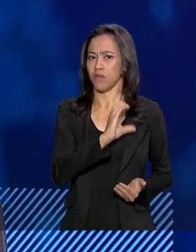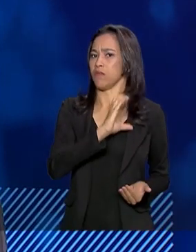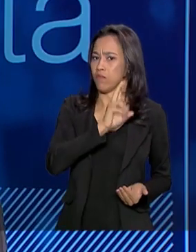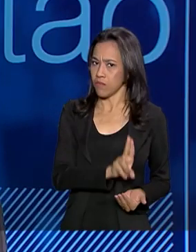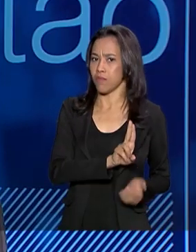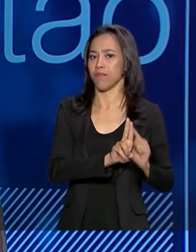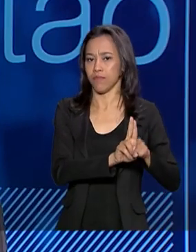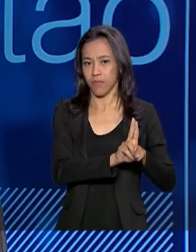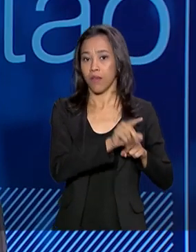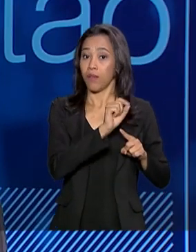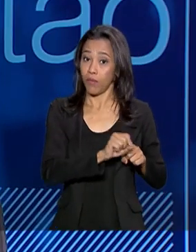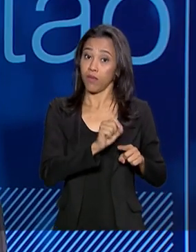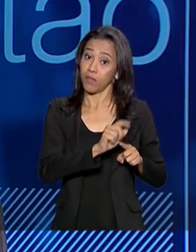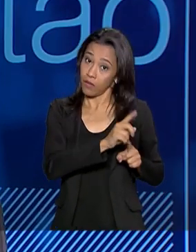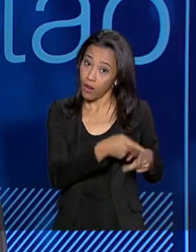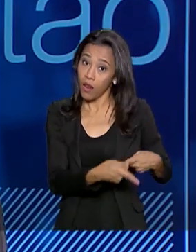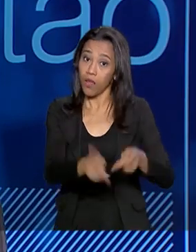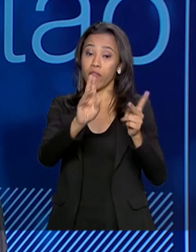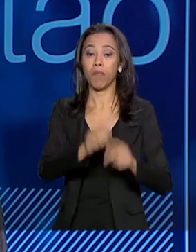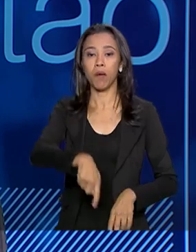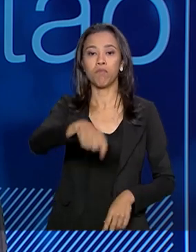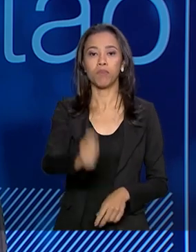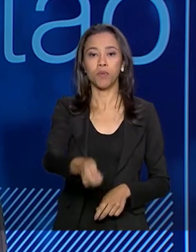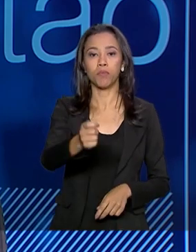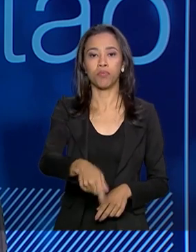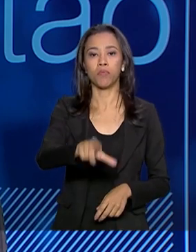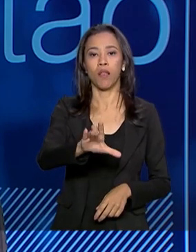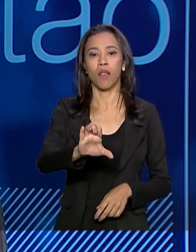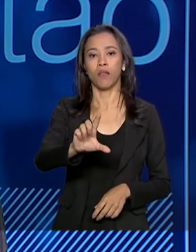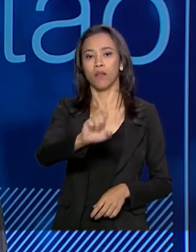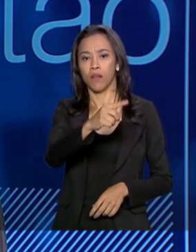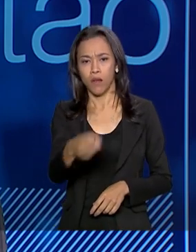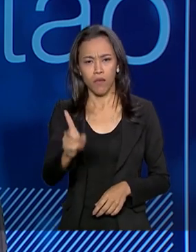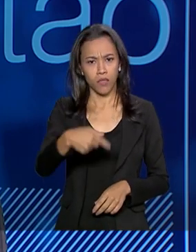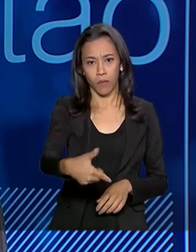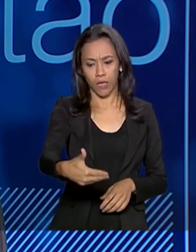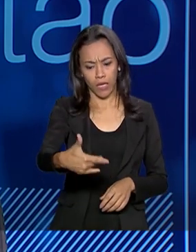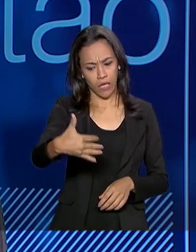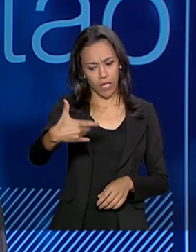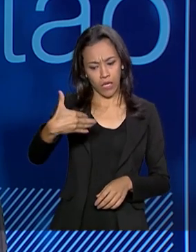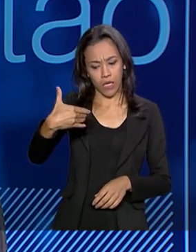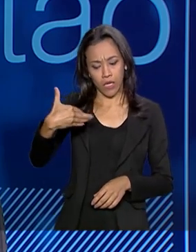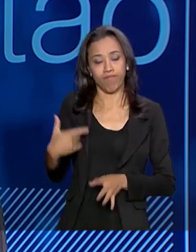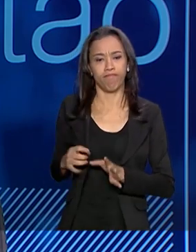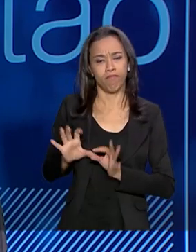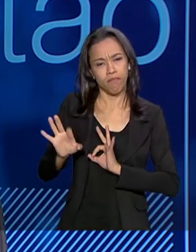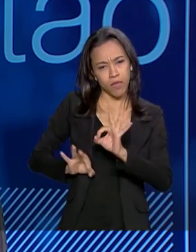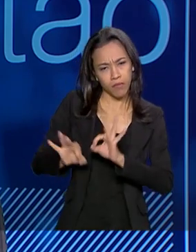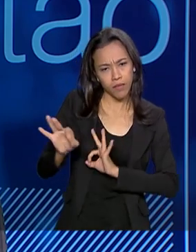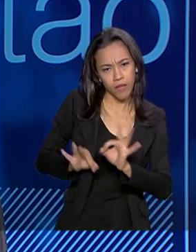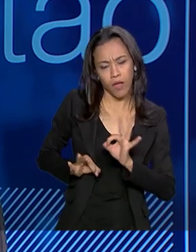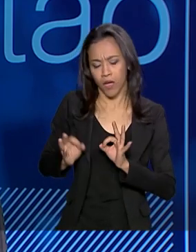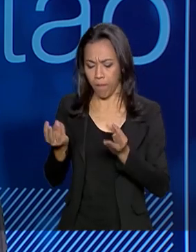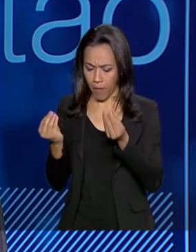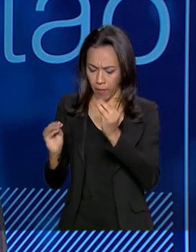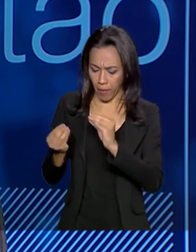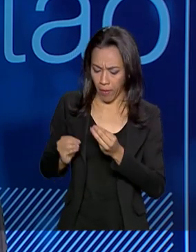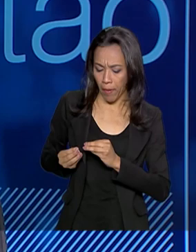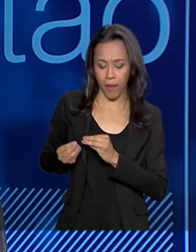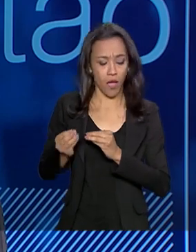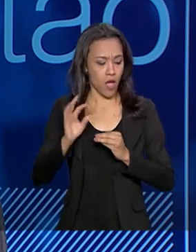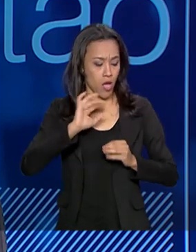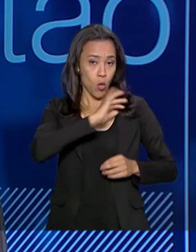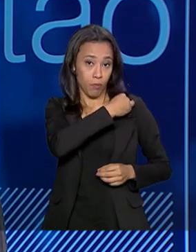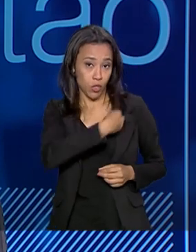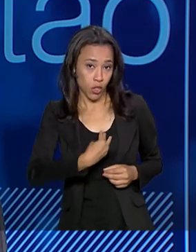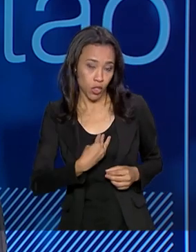possa levar a leilão. Então, é o trabalho, tanto de preparar essas reuniões e ajudar os ministros a tomarem as decisões em